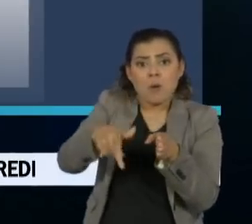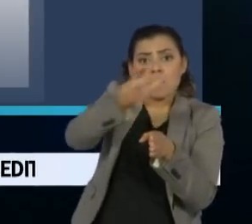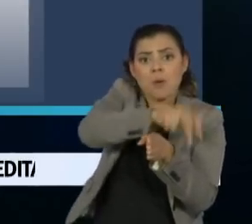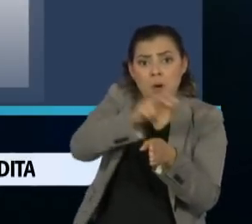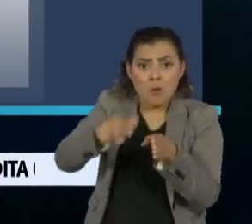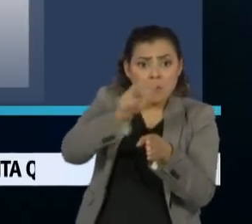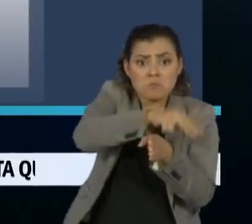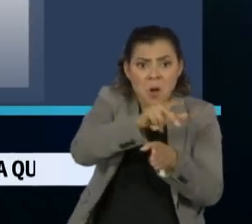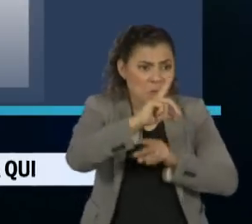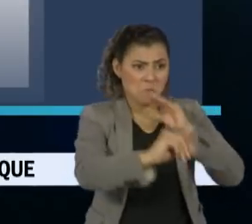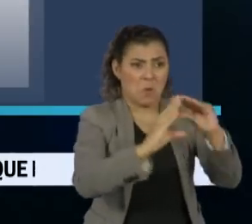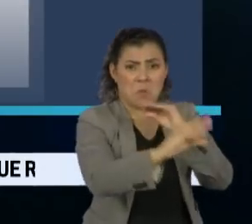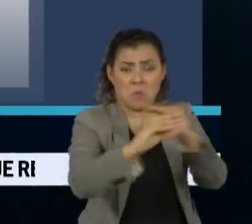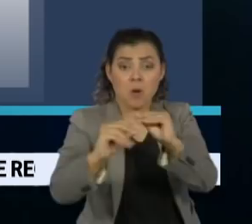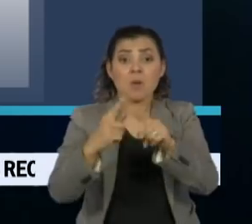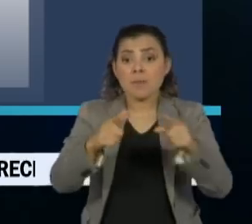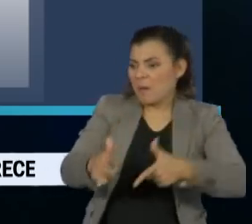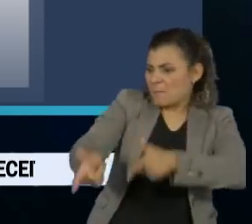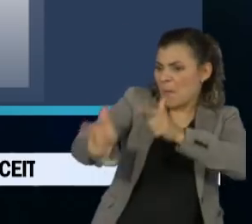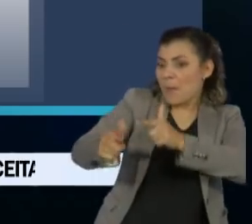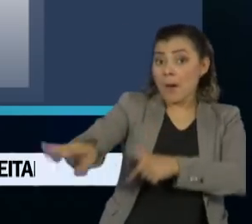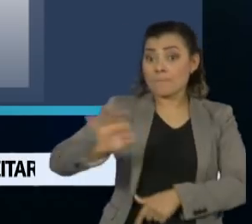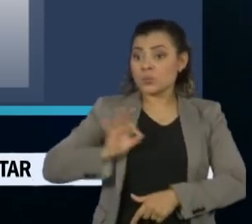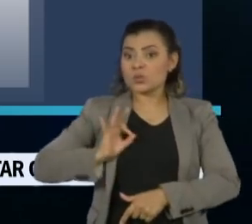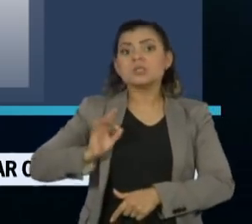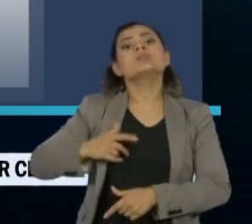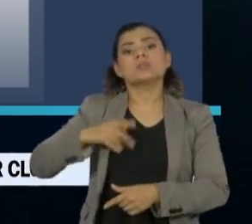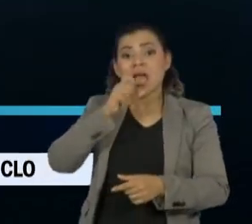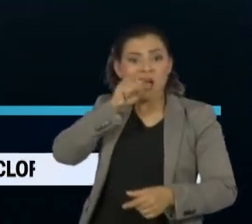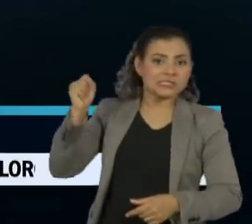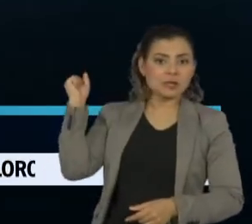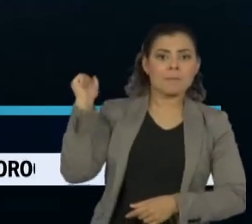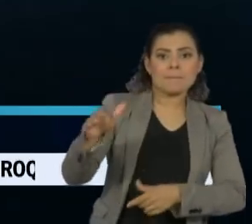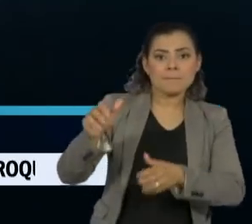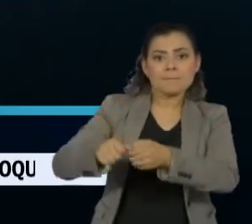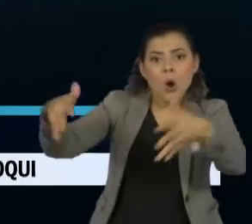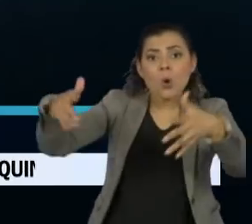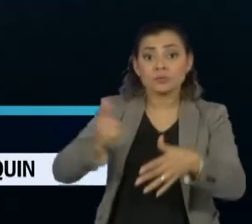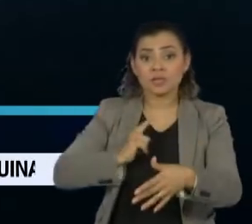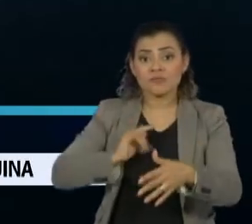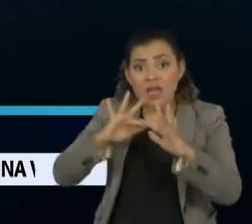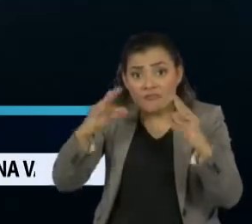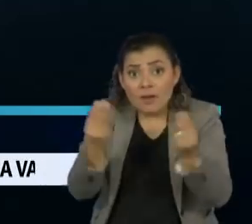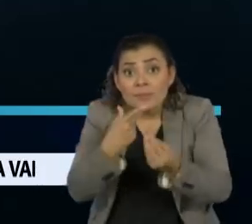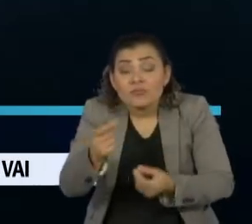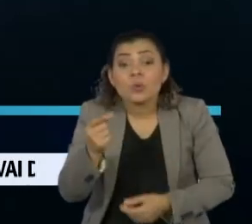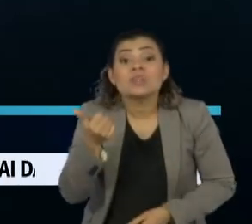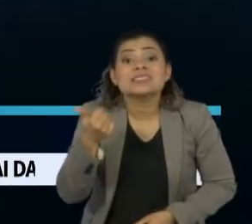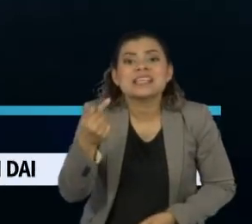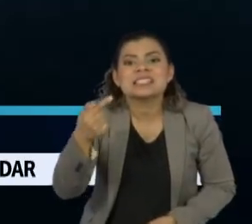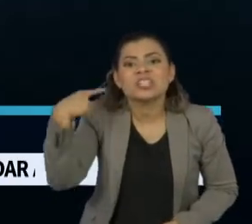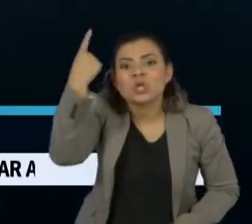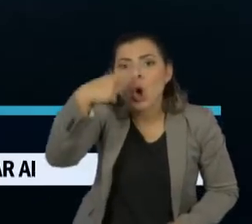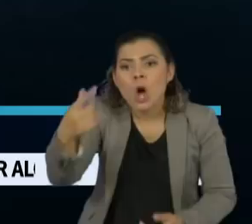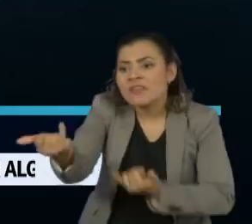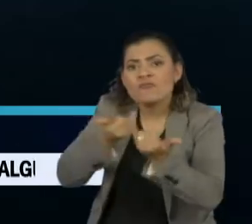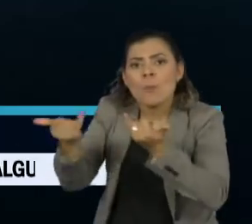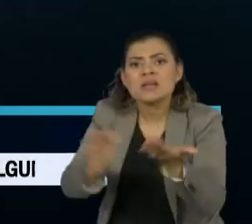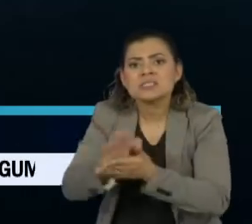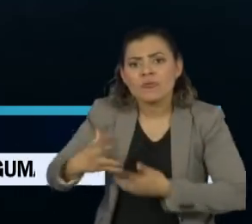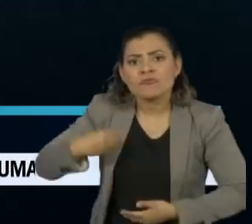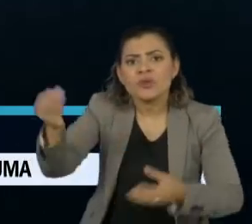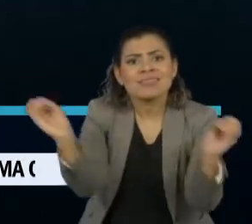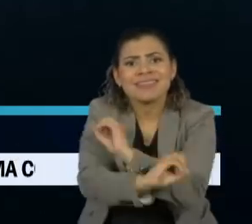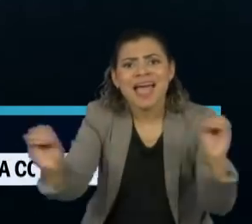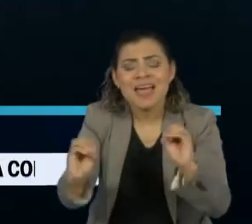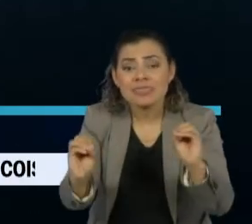dispararam contra os policiais e arremessaram granadas. A família diz que ficou 17 horas sem notícias de